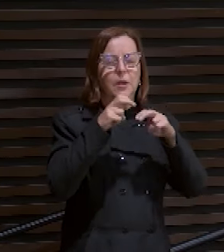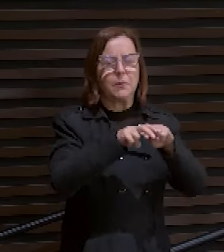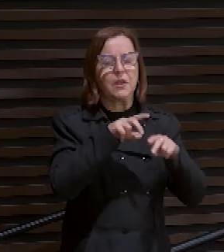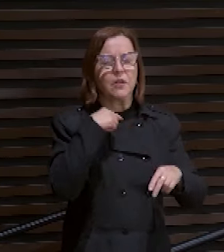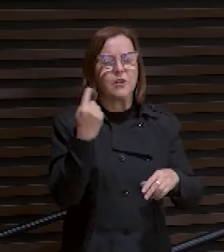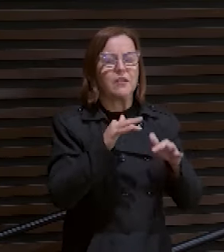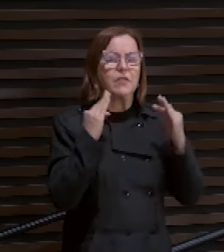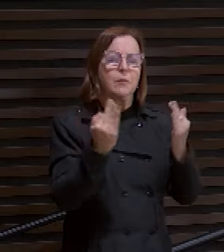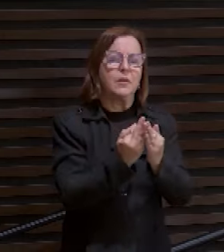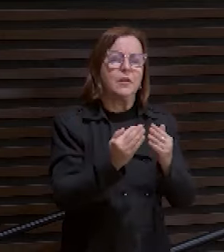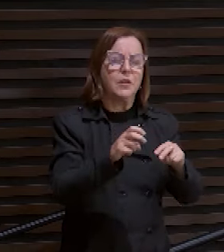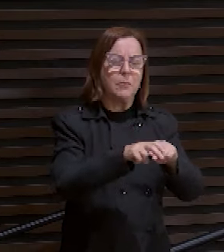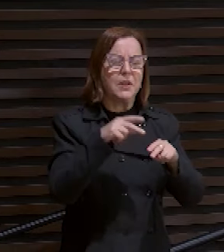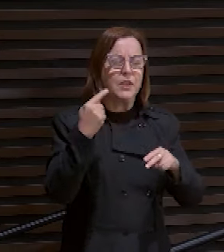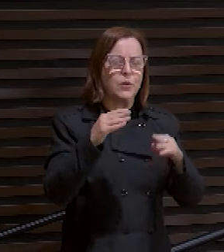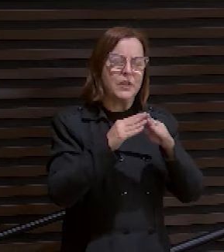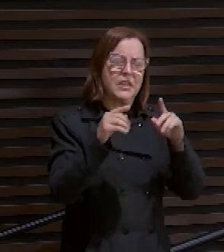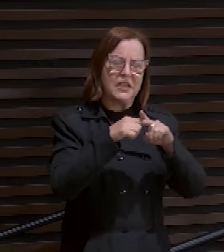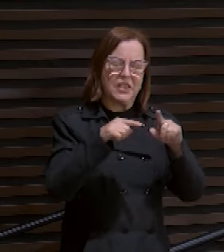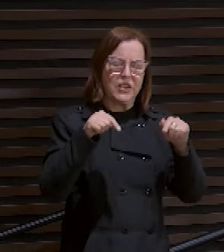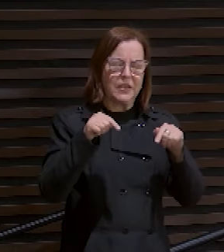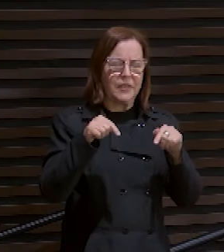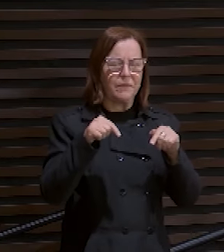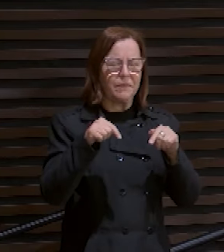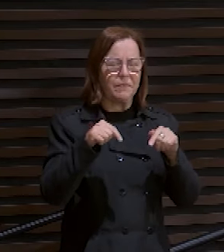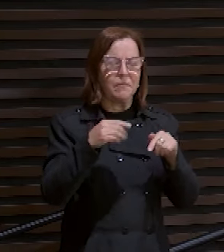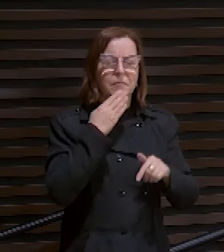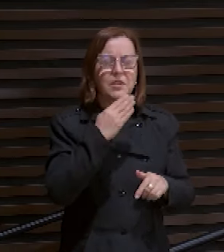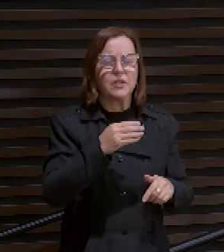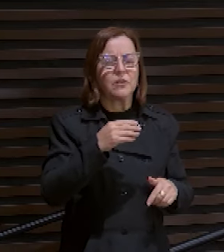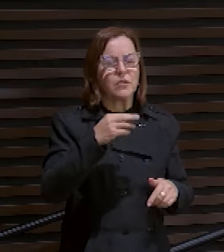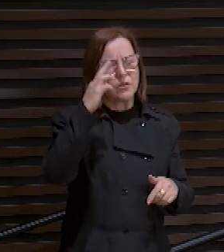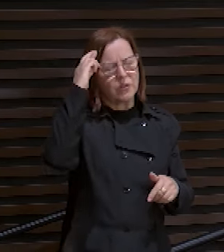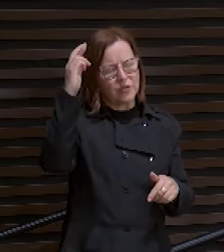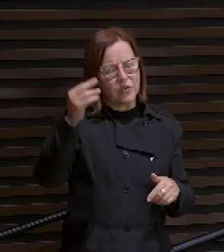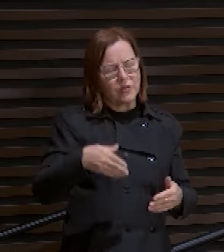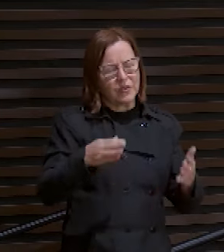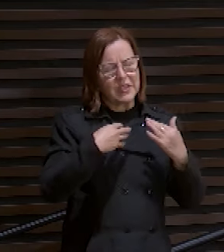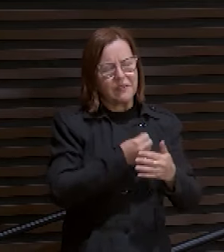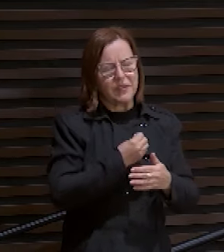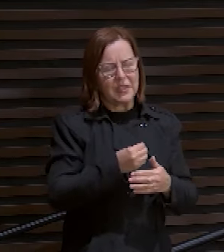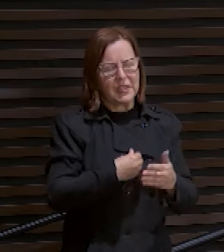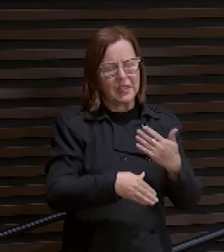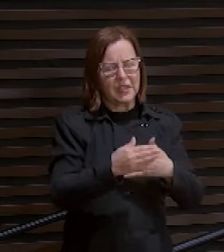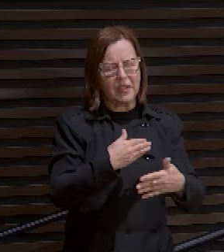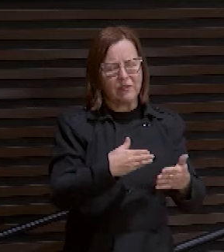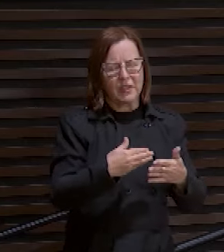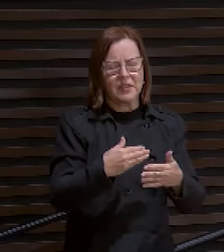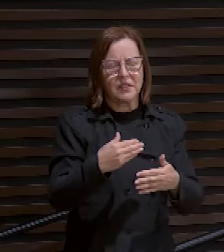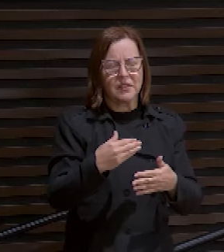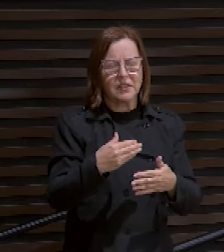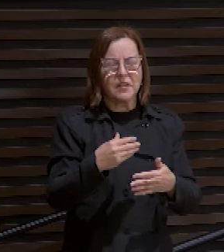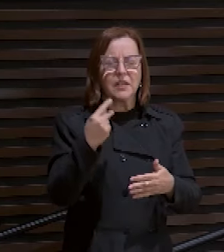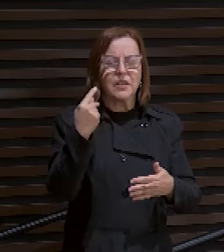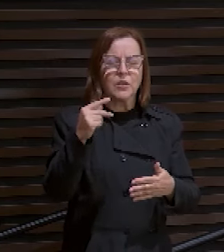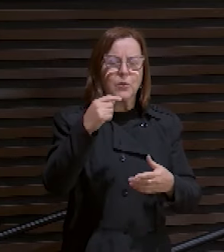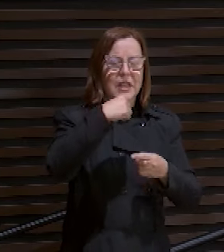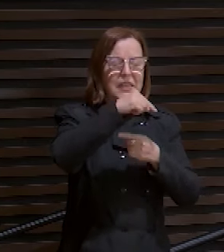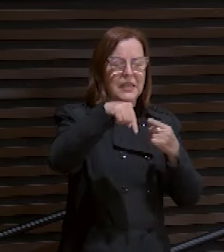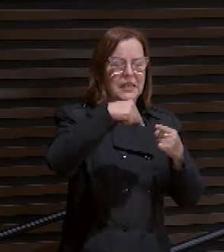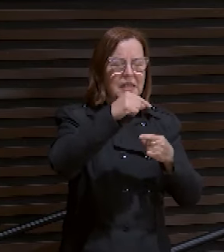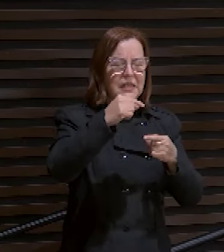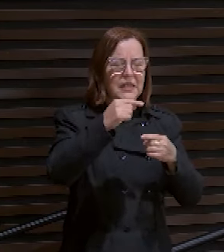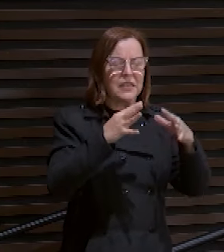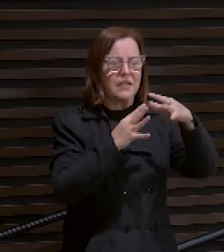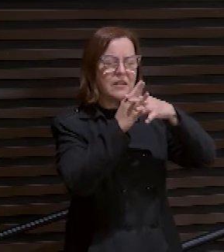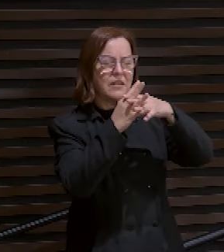pela Tua igreja local, pedindo que o Senhor nos aviva por intermédio da Tua santa e excelsa palavra. Pai, livra